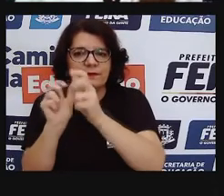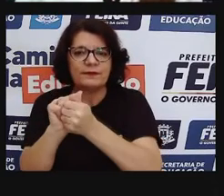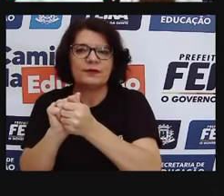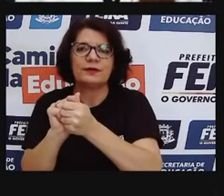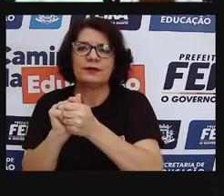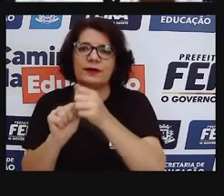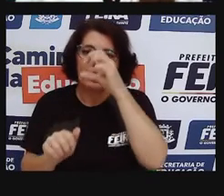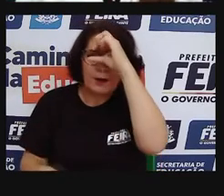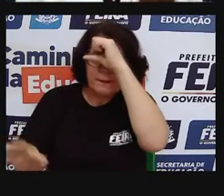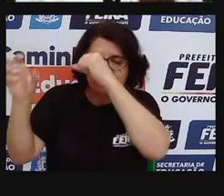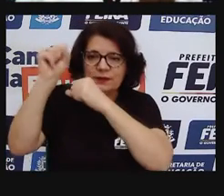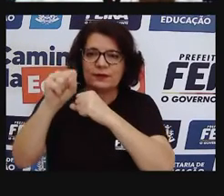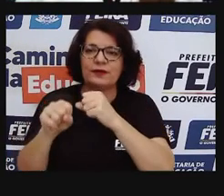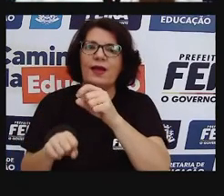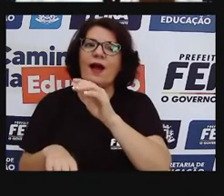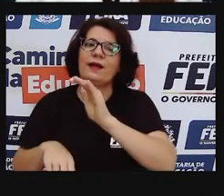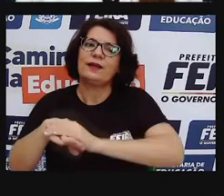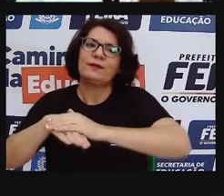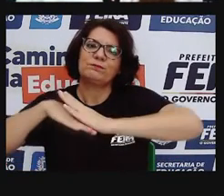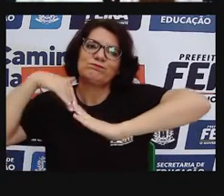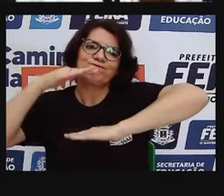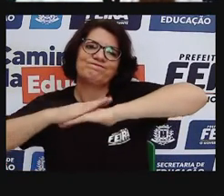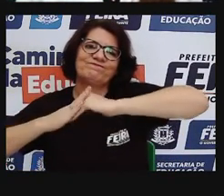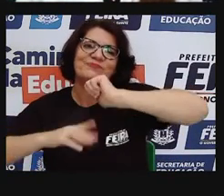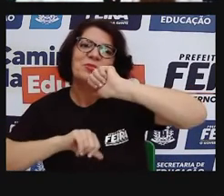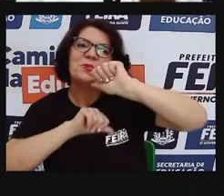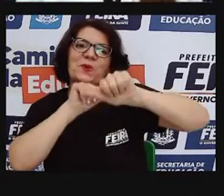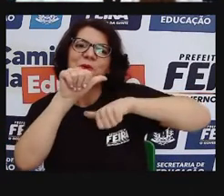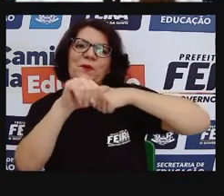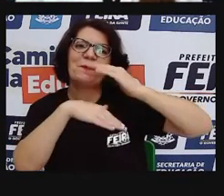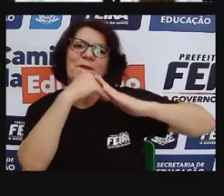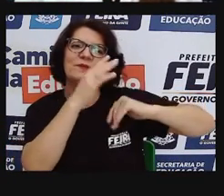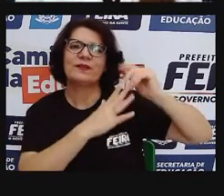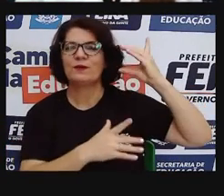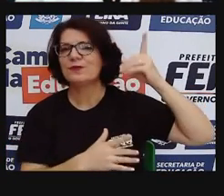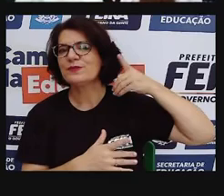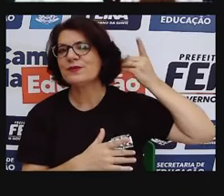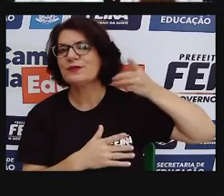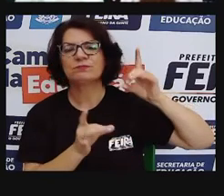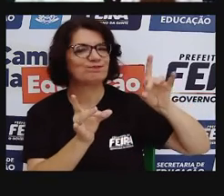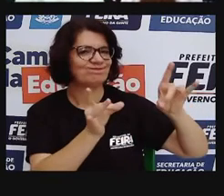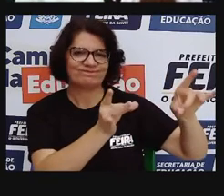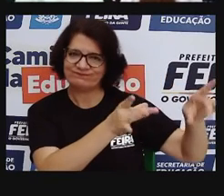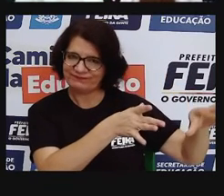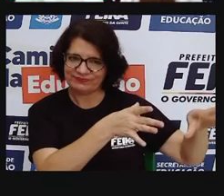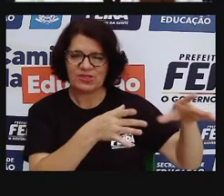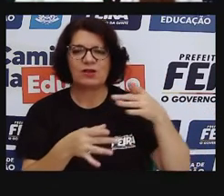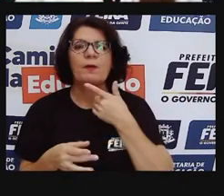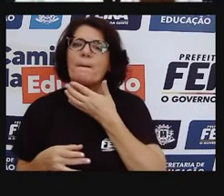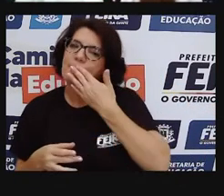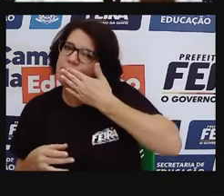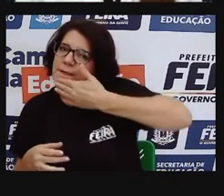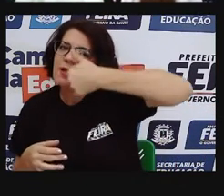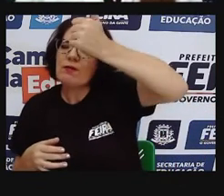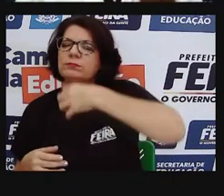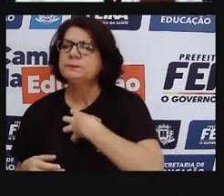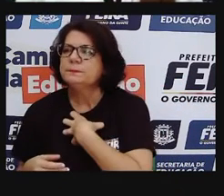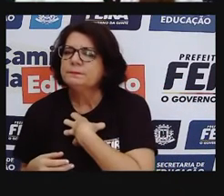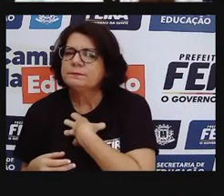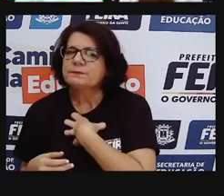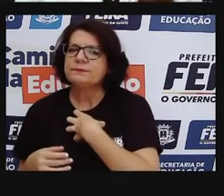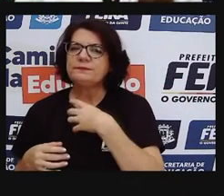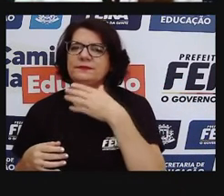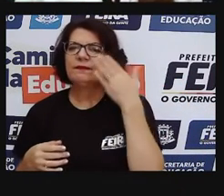essas artes que eu vou mostrar pra vocês, retratam esse momento que eu falei aqui, tá vendo? Que eu falei pra vocês como ele retratava a